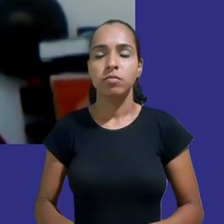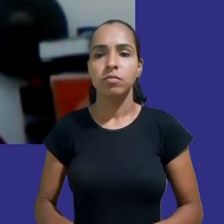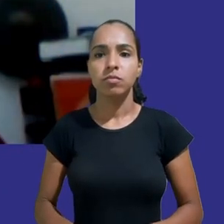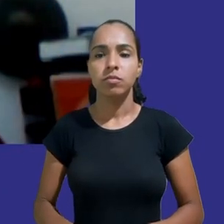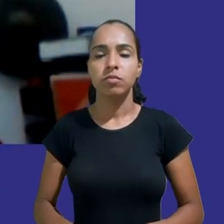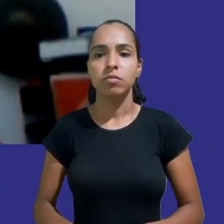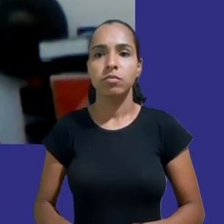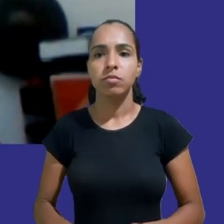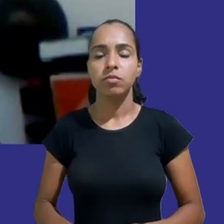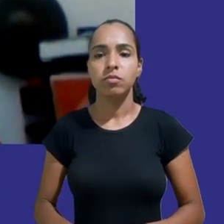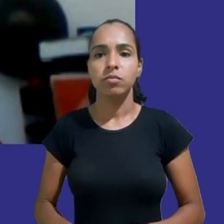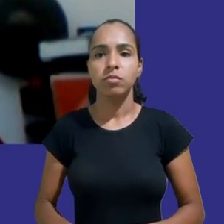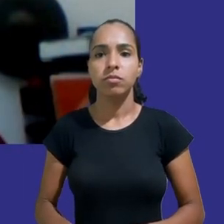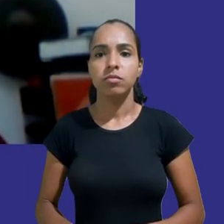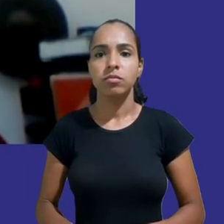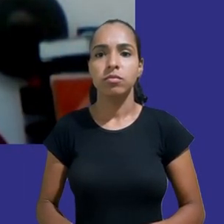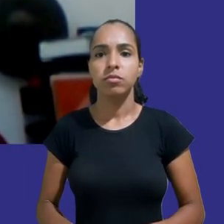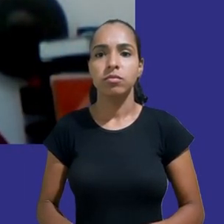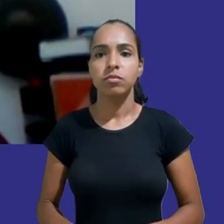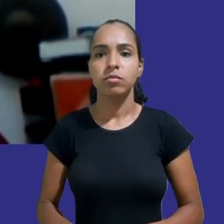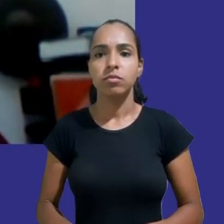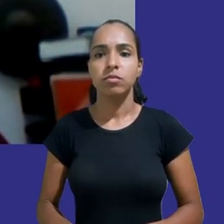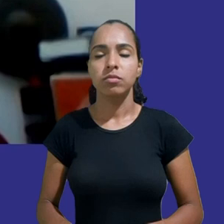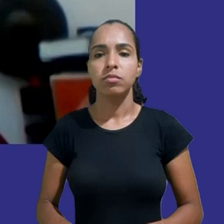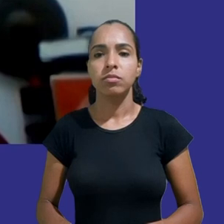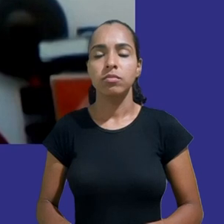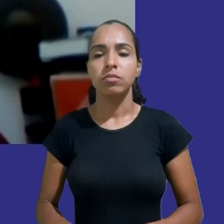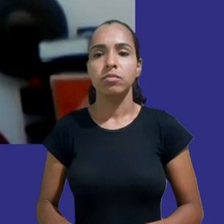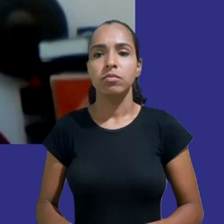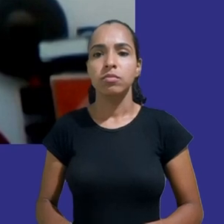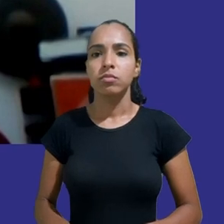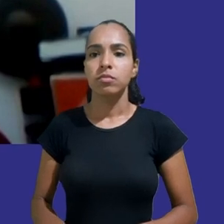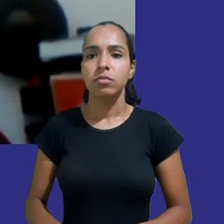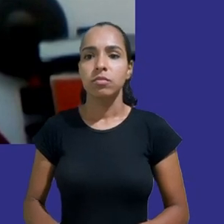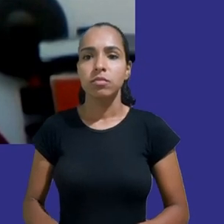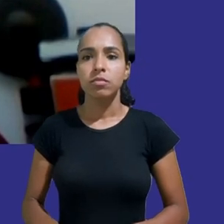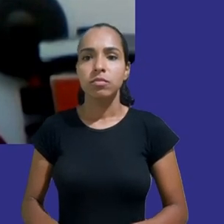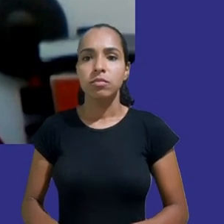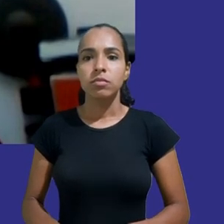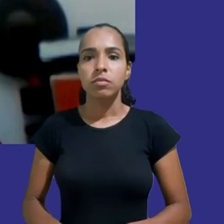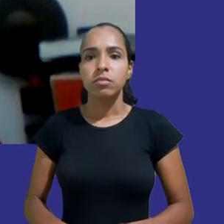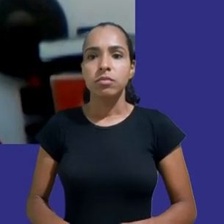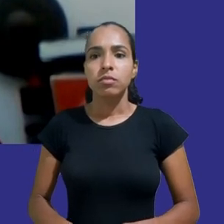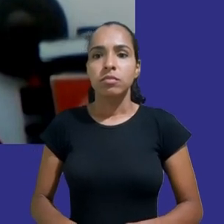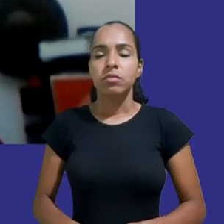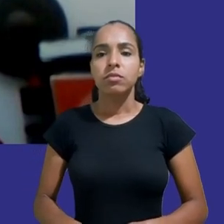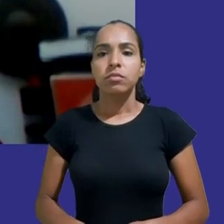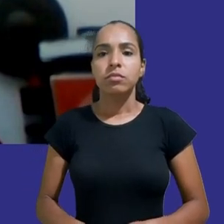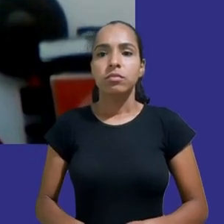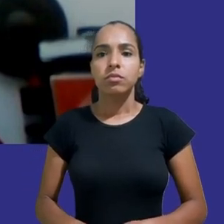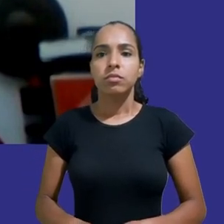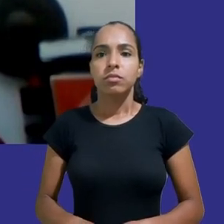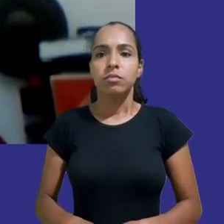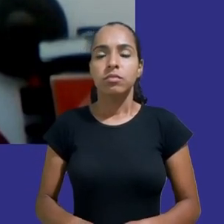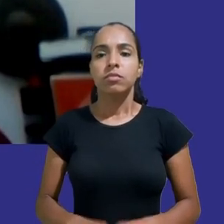O que estamos fazendo por aqui pelas mesmas razões que vocês moveram a ação nos Estados Unidos é uma reivindicação por uma